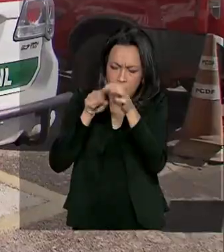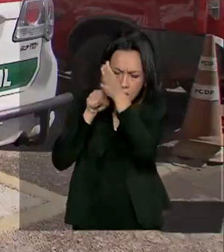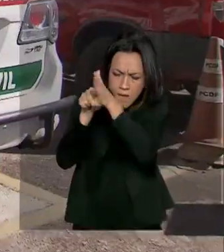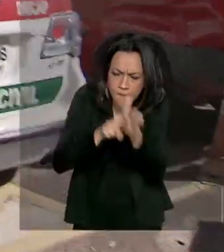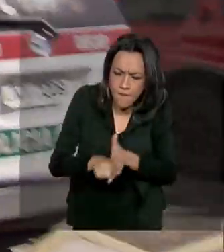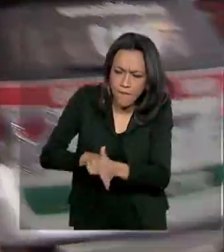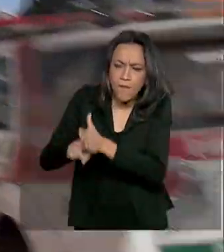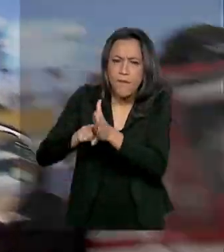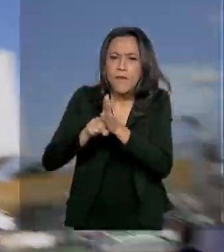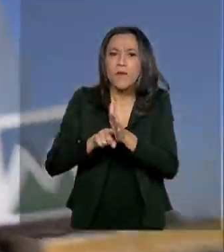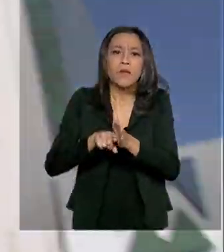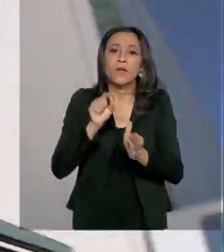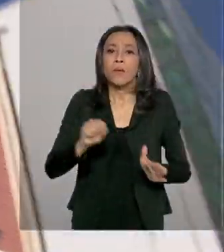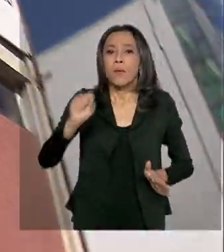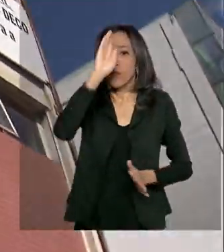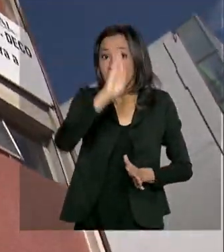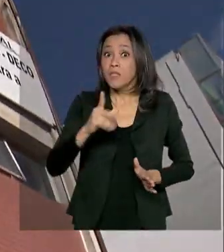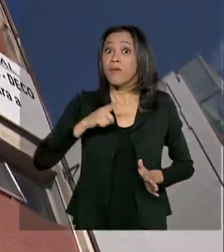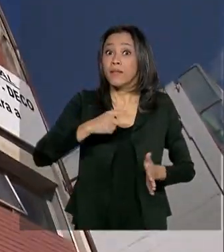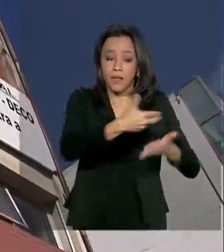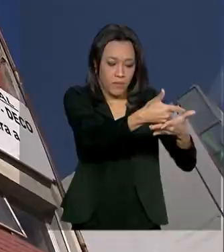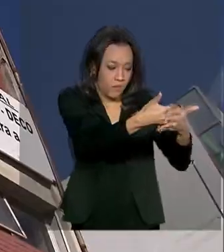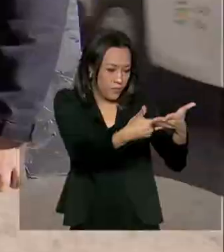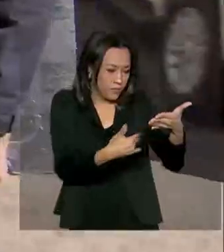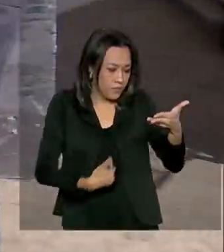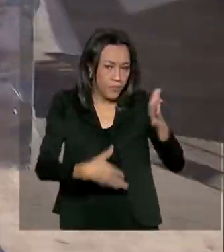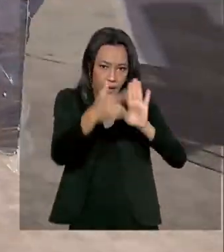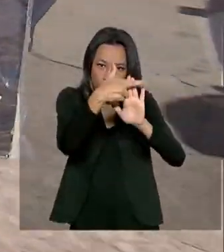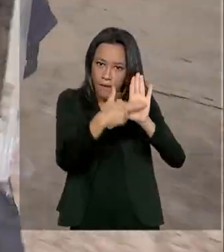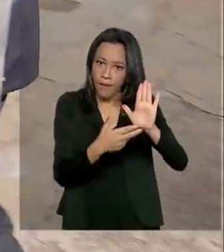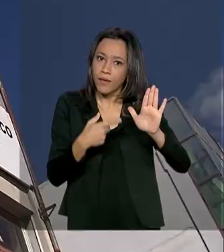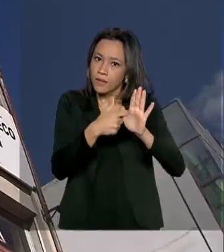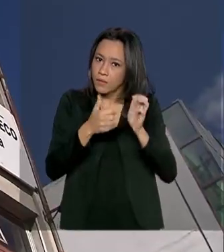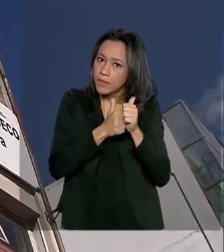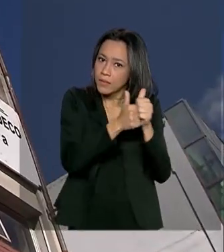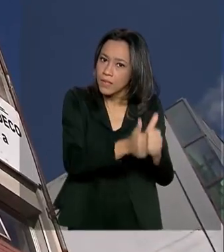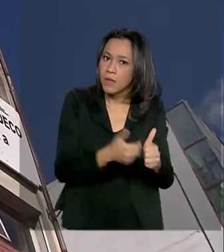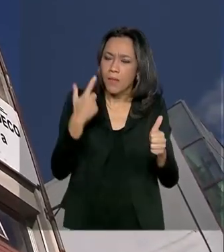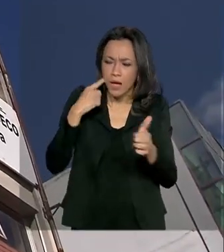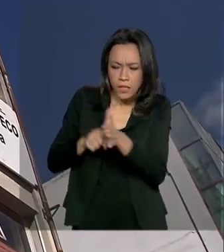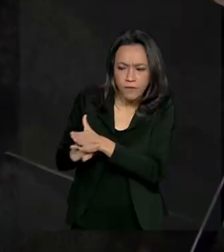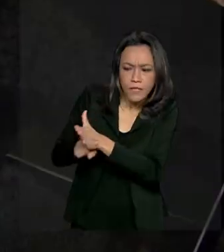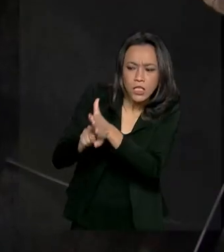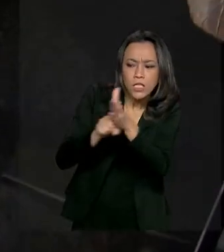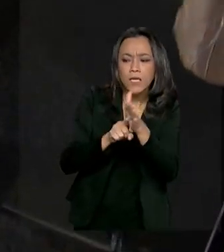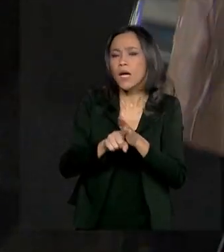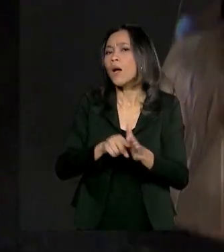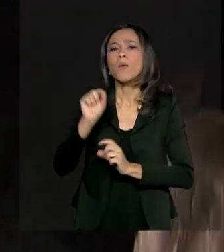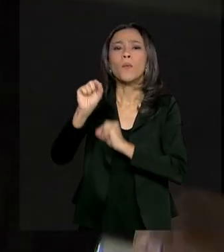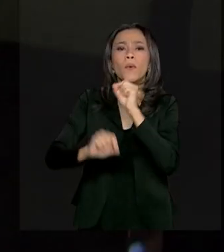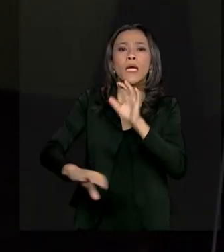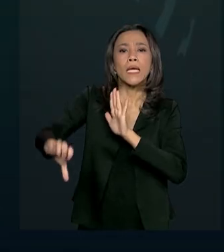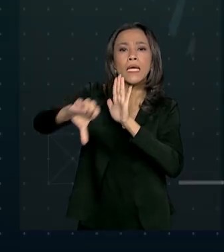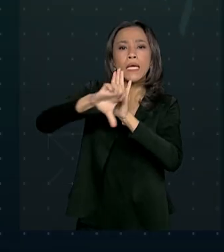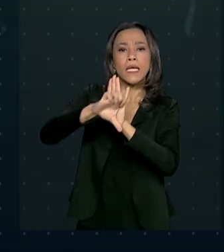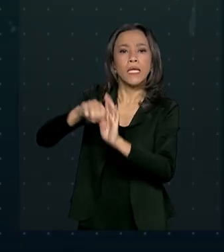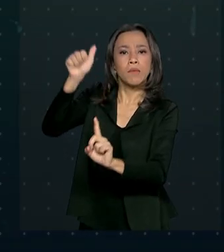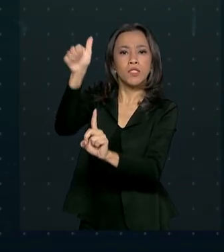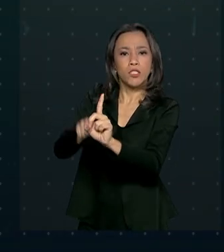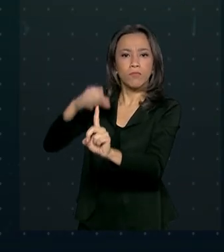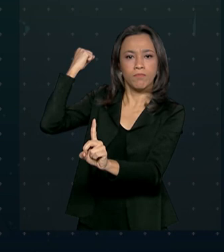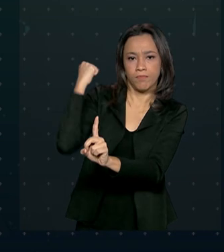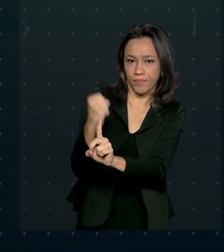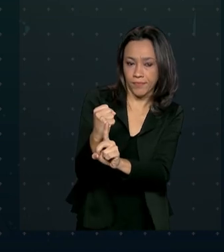país vão ter uma lista de procedimentos padronizados para investigar e fazer as perícias de crimes de feminicídio. O